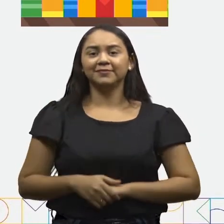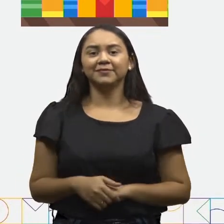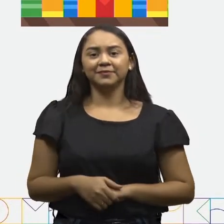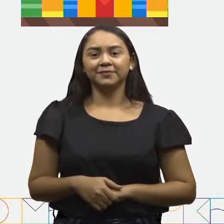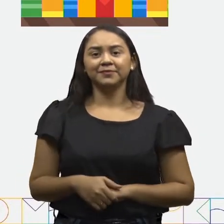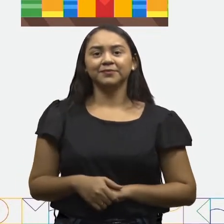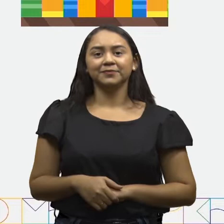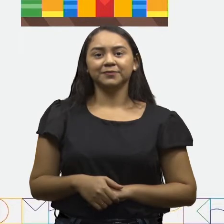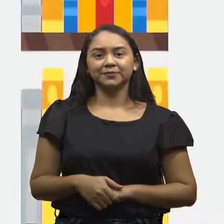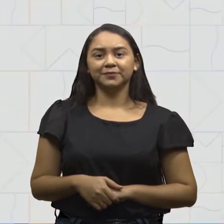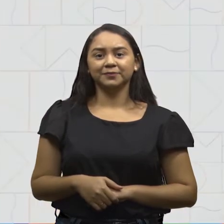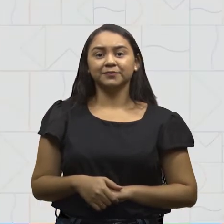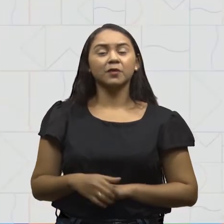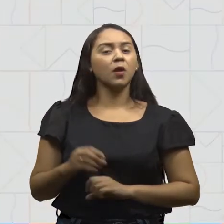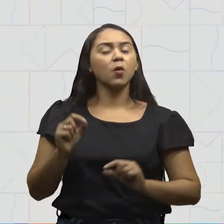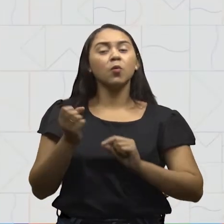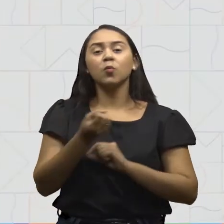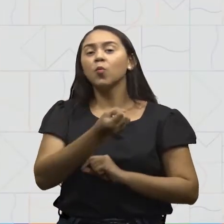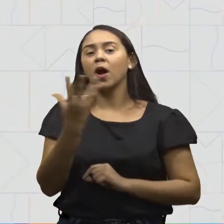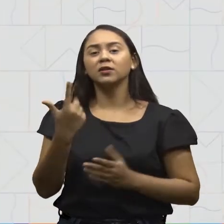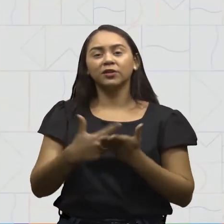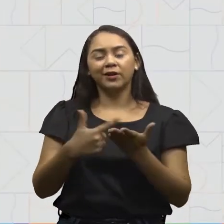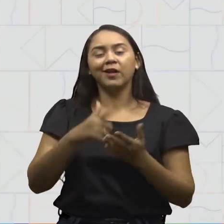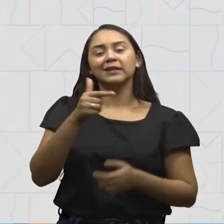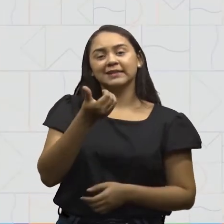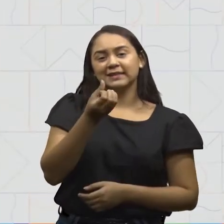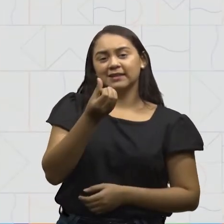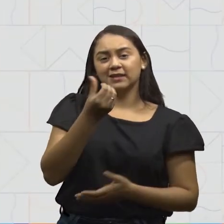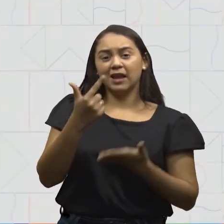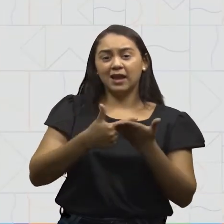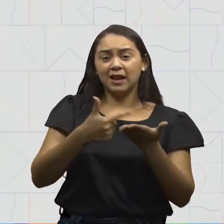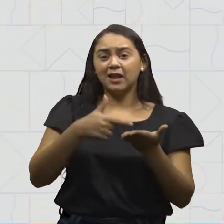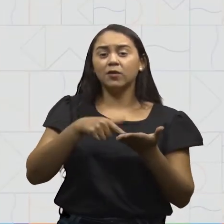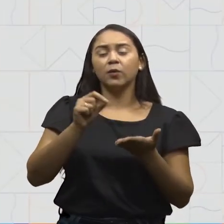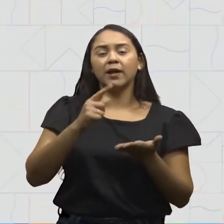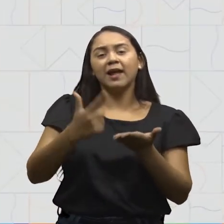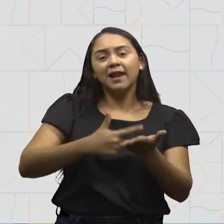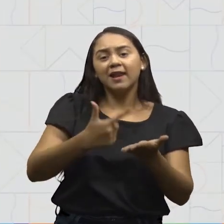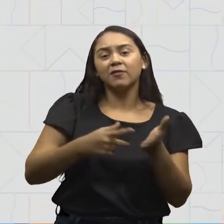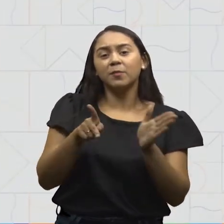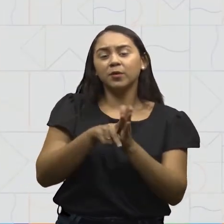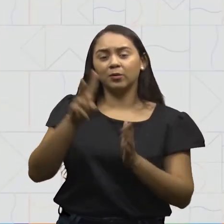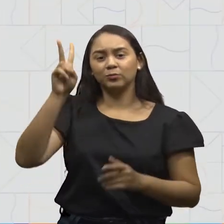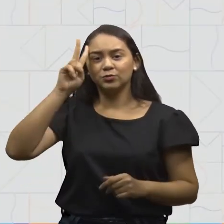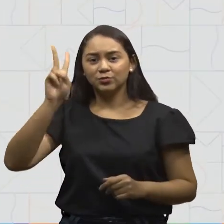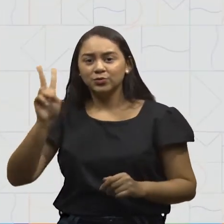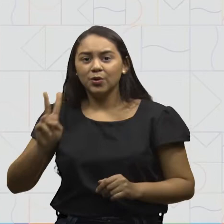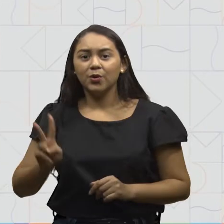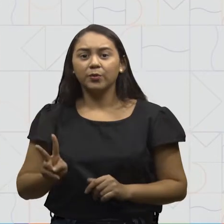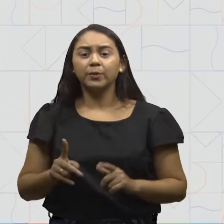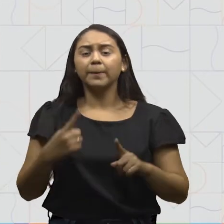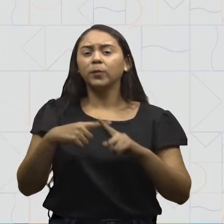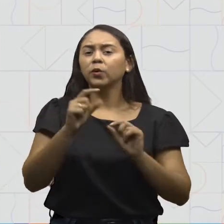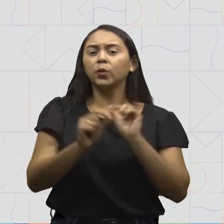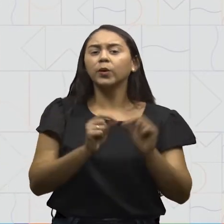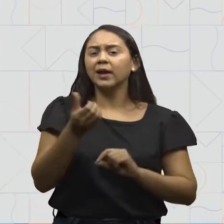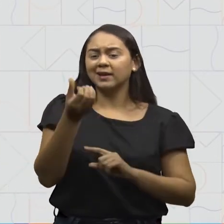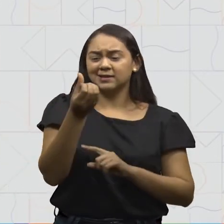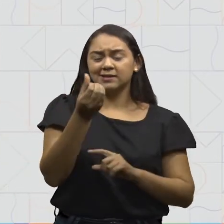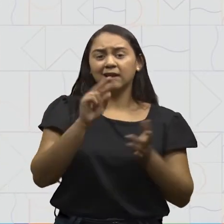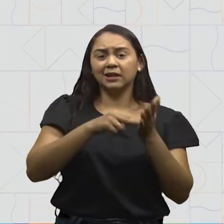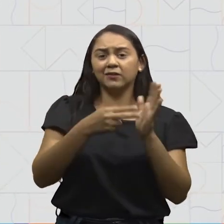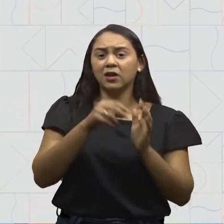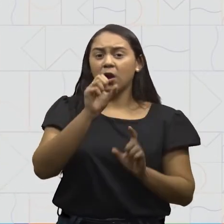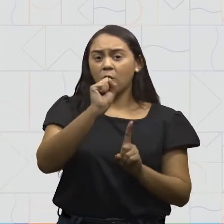16. Ficamos com 16 livros de história, porque 16